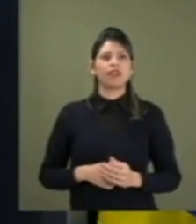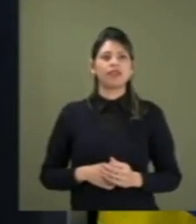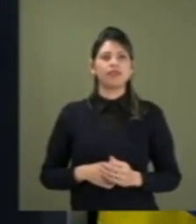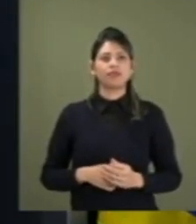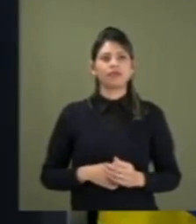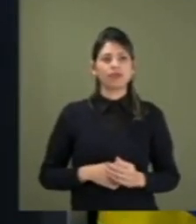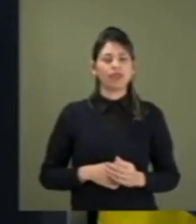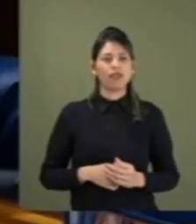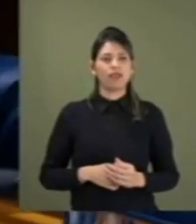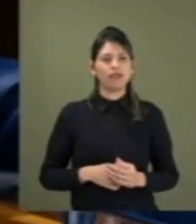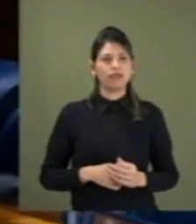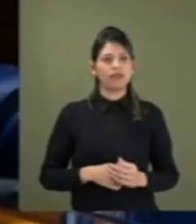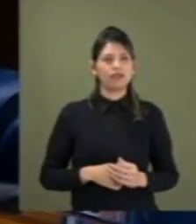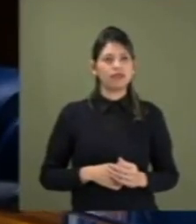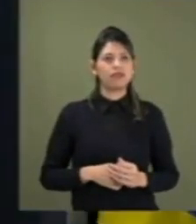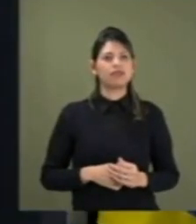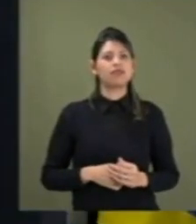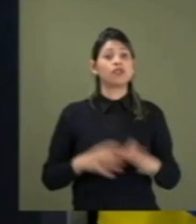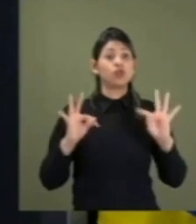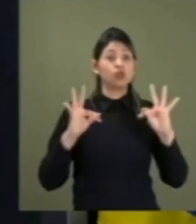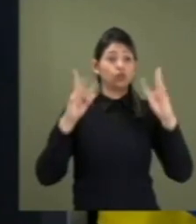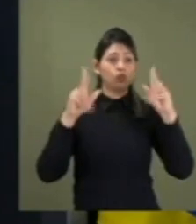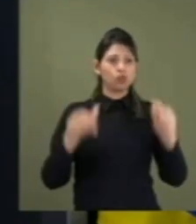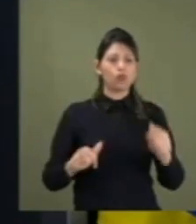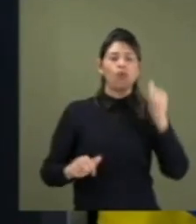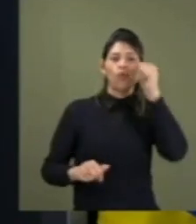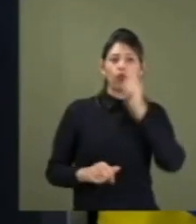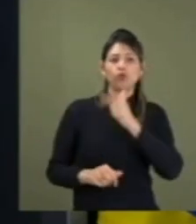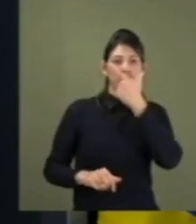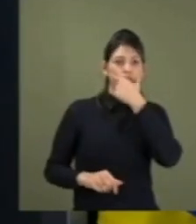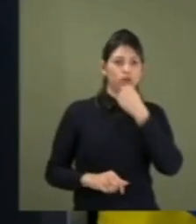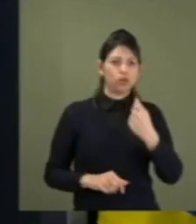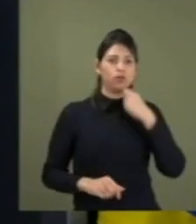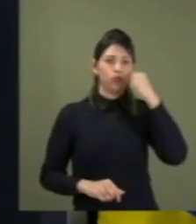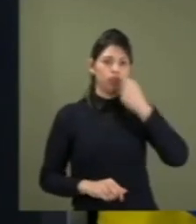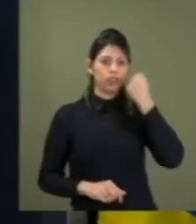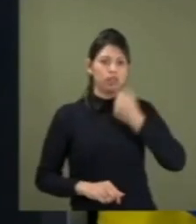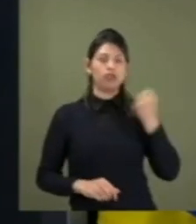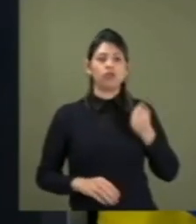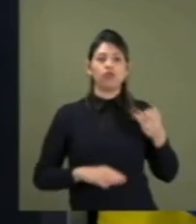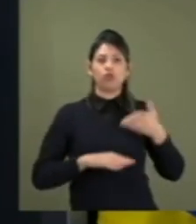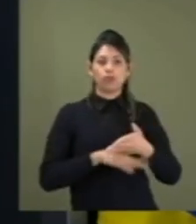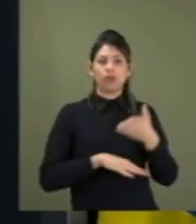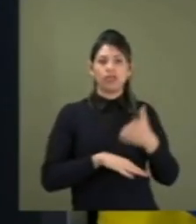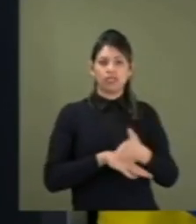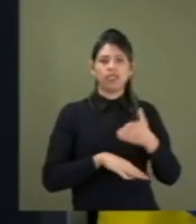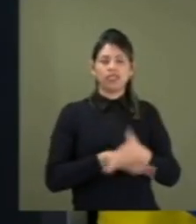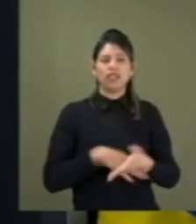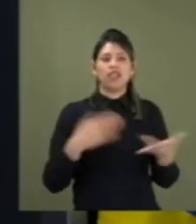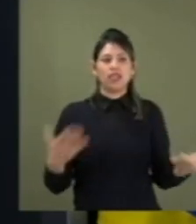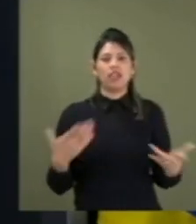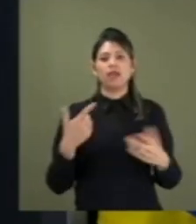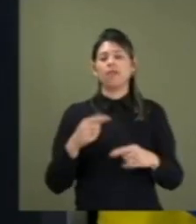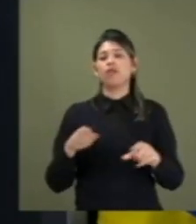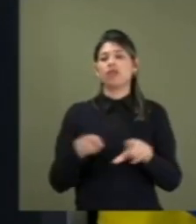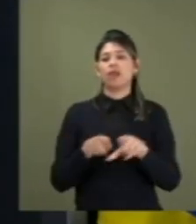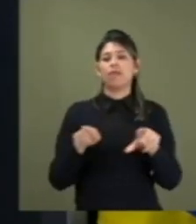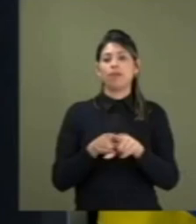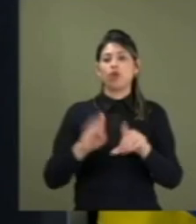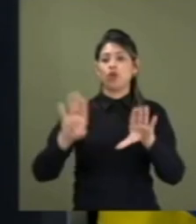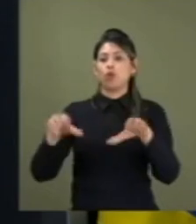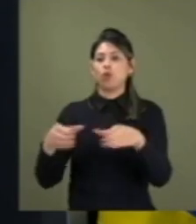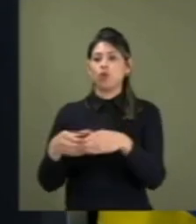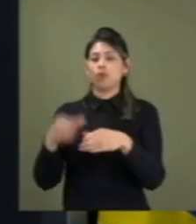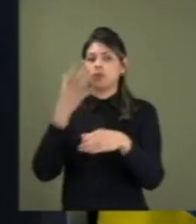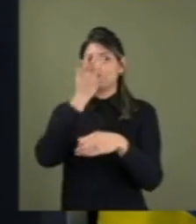funcionários dessa Casa, o pool de comunicação extremamente competente que faz um trabalho de levar informação para os